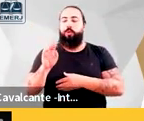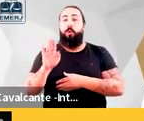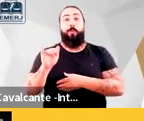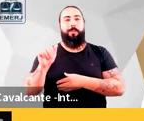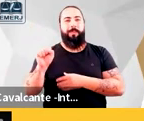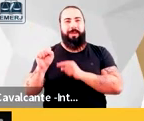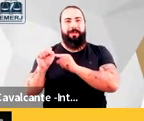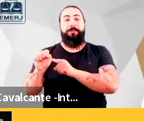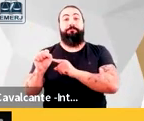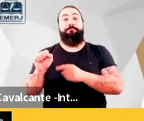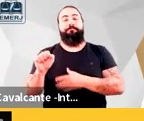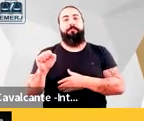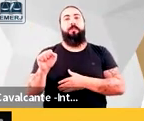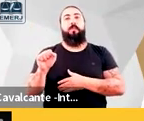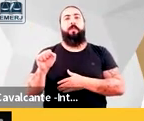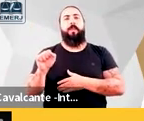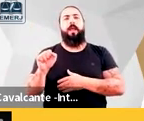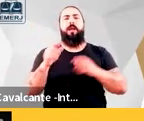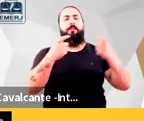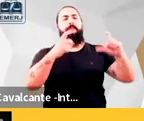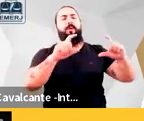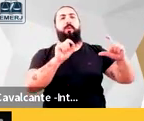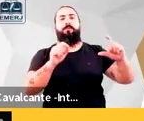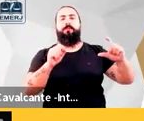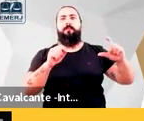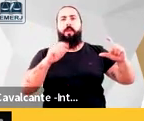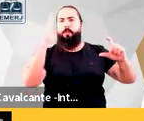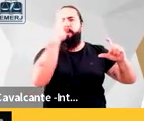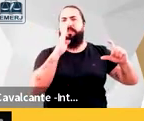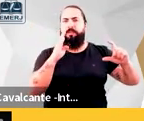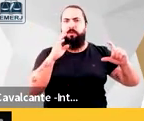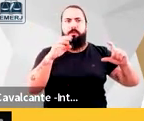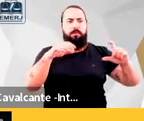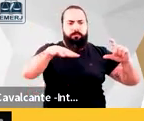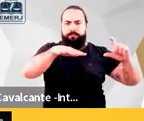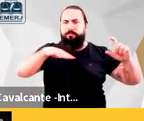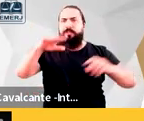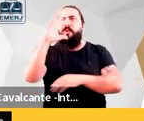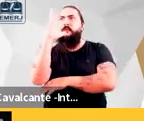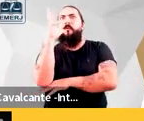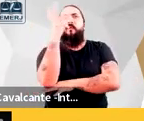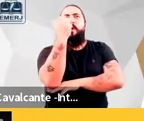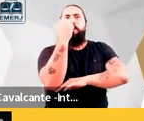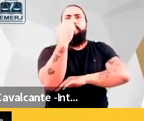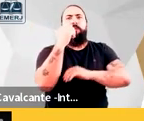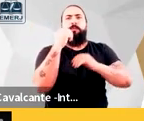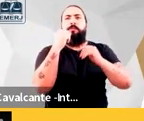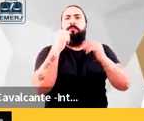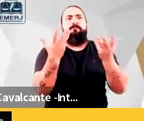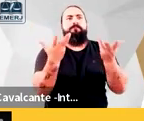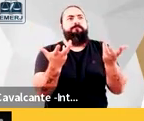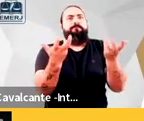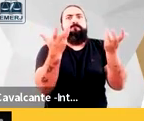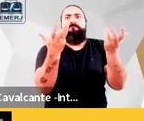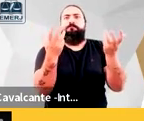descrição o Brasil é a terra das florestas de virgens sempre verdes e das palmeiras imponentes